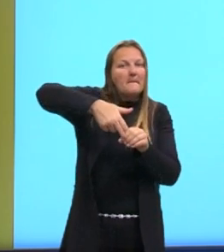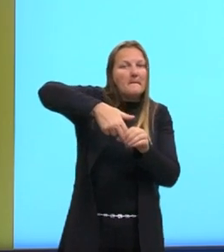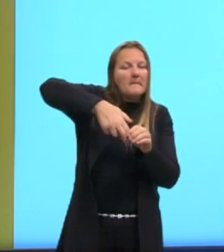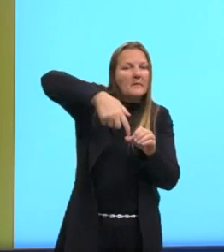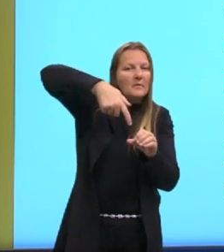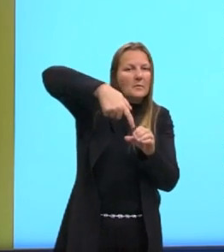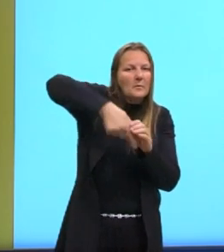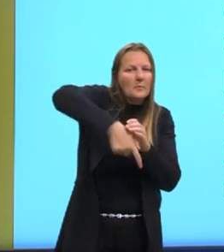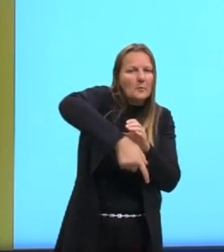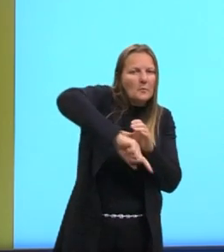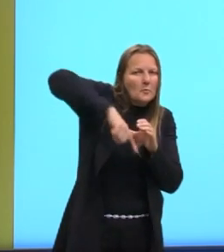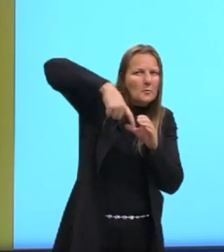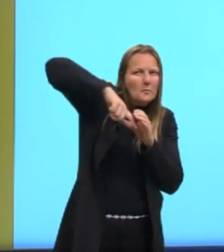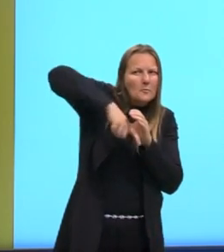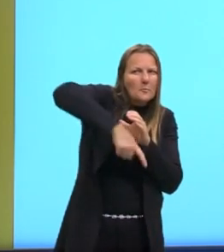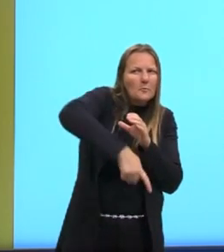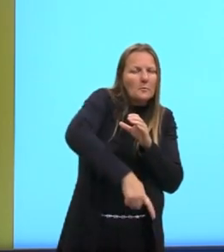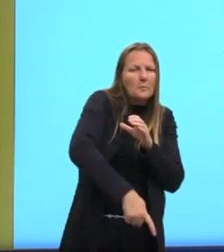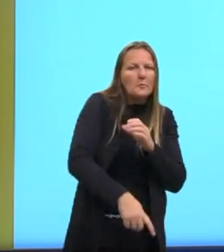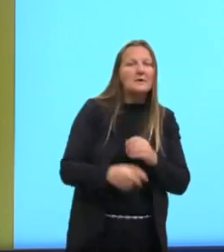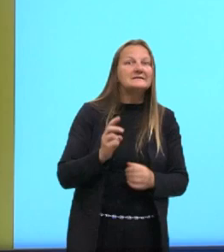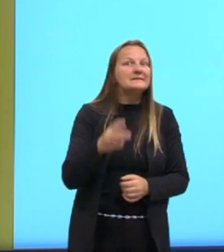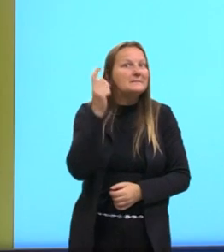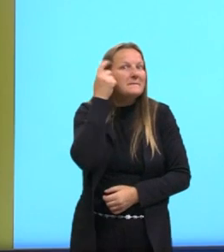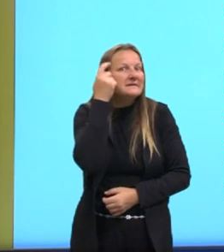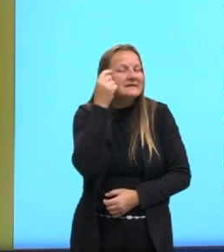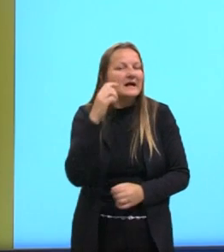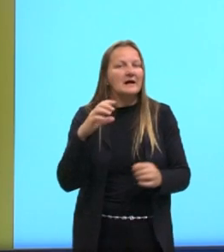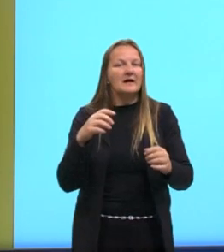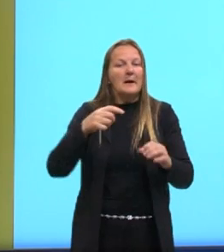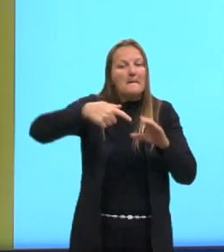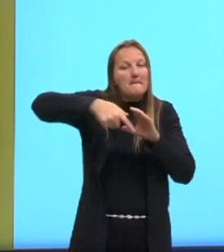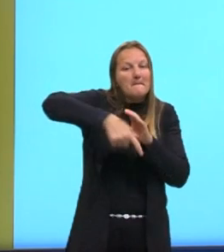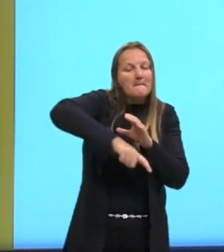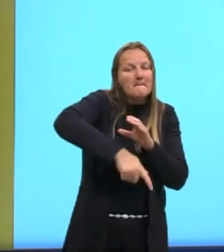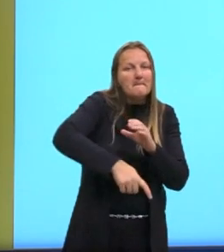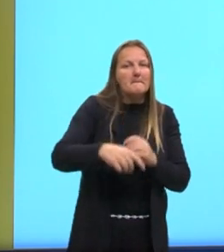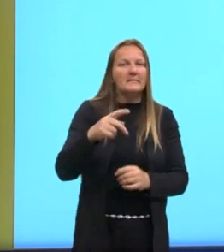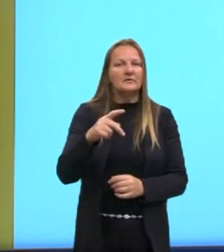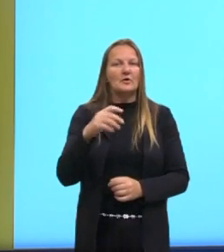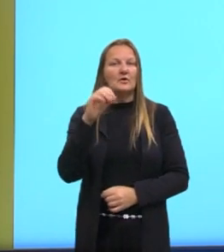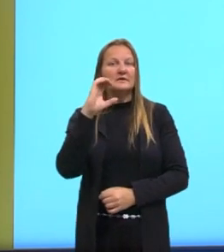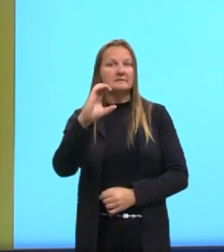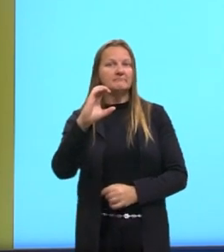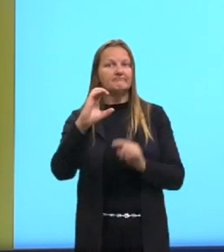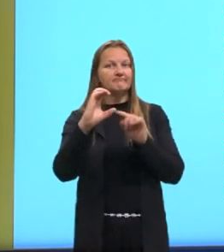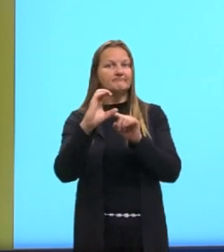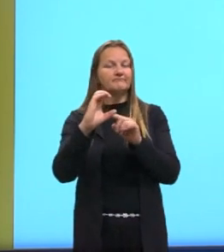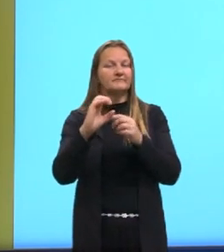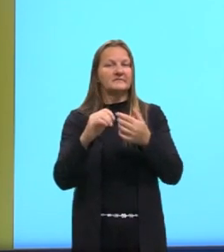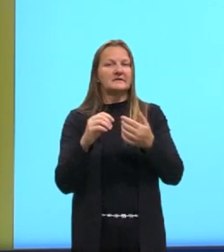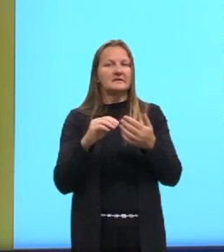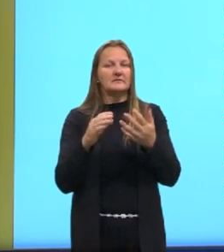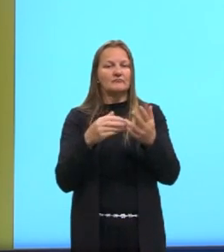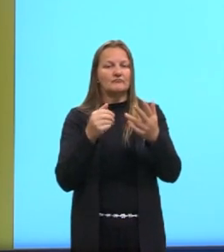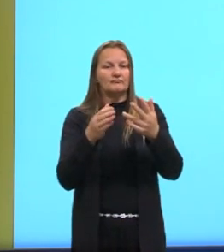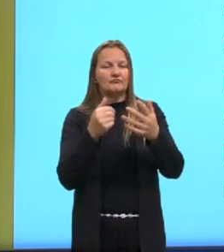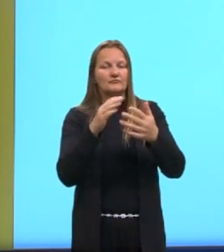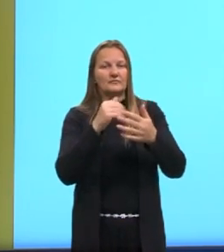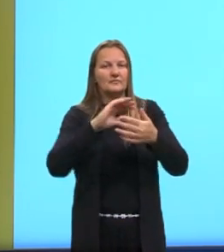que pensar em carbono, tá bom? Então, a letra A, B, que fala em nitrogênio,